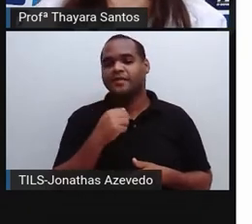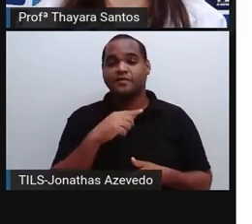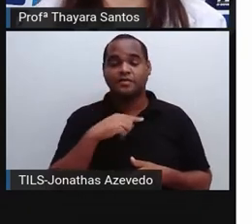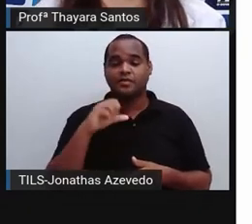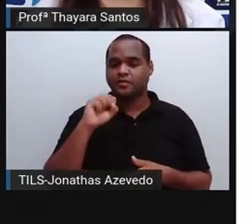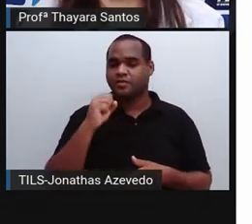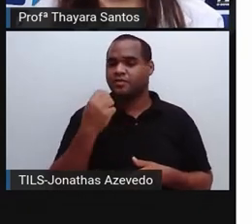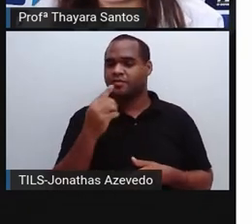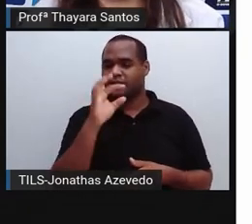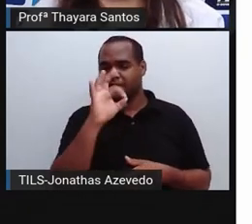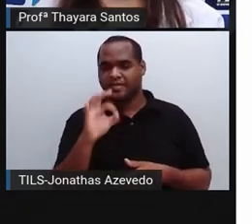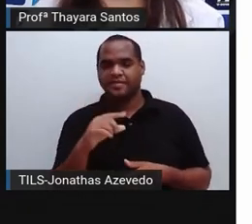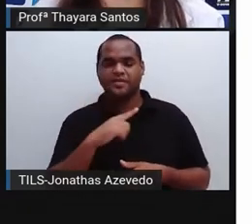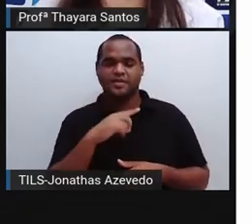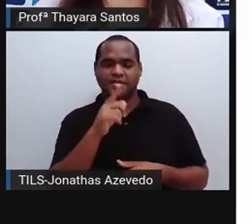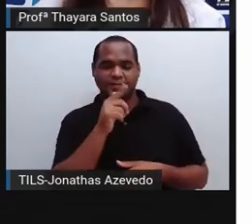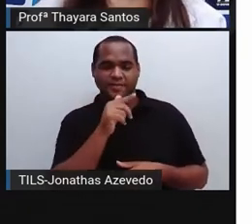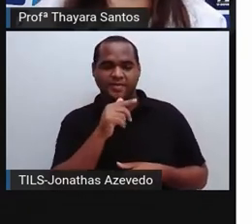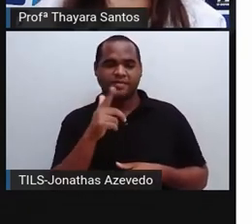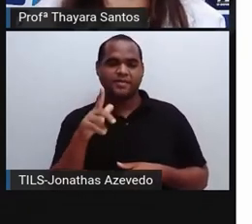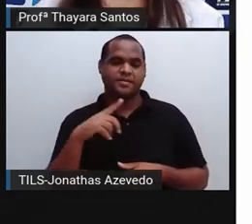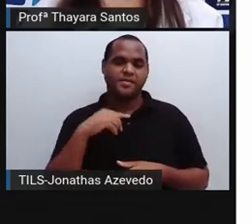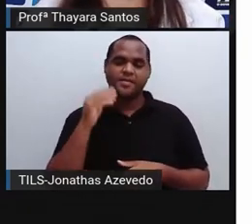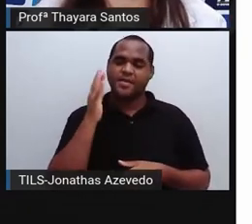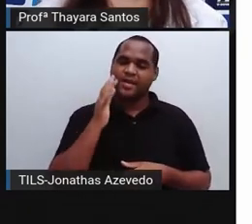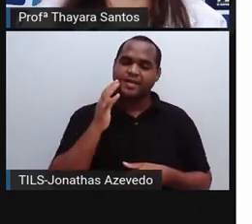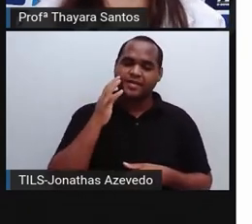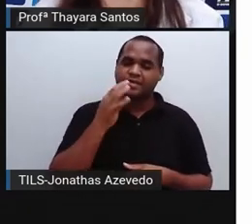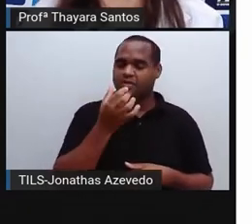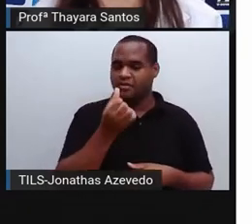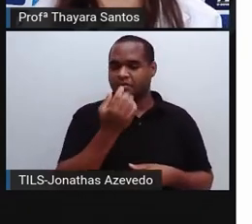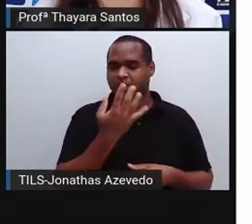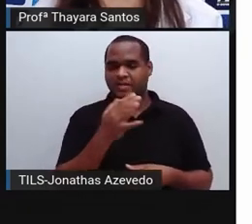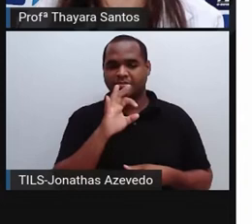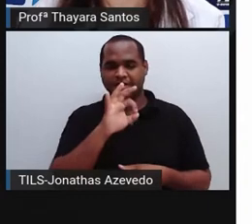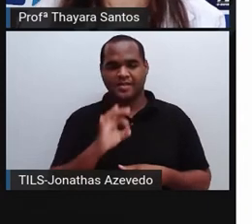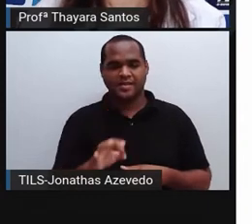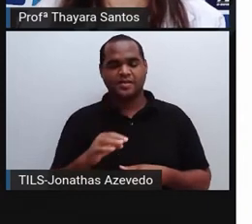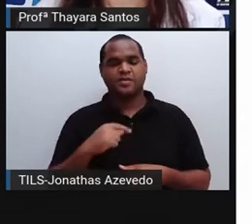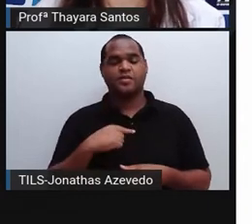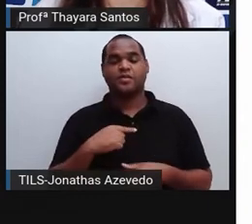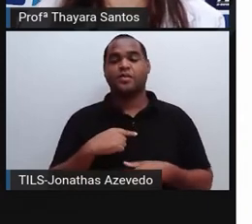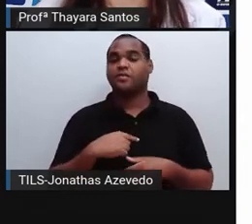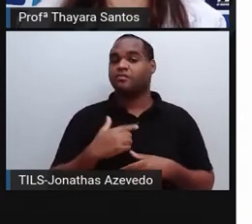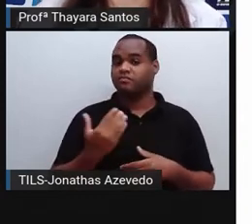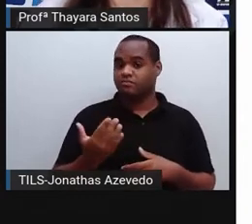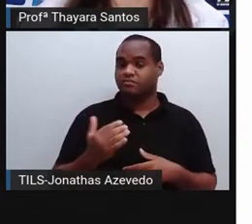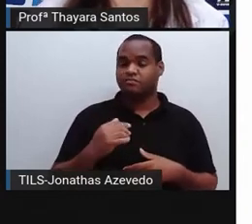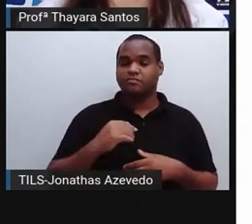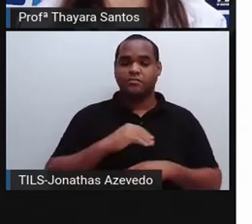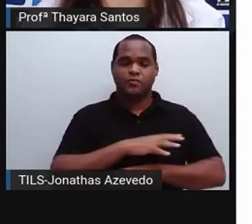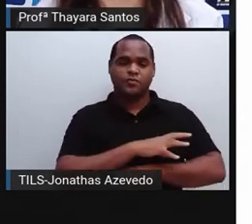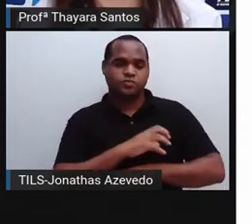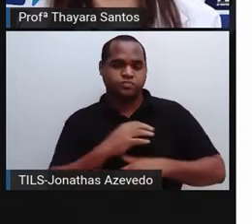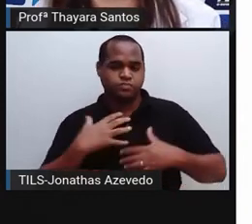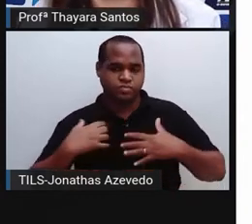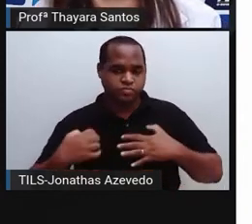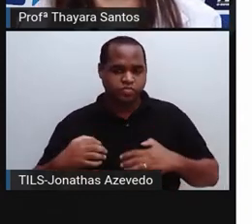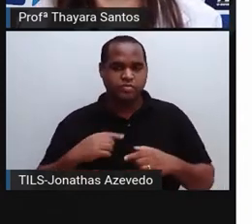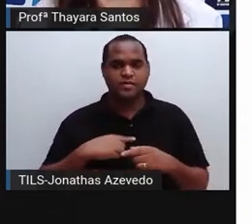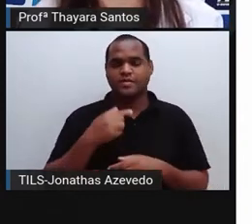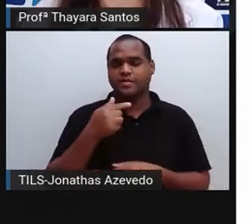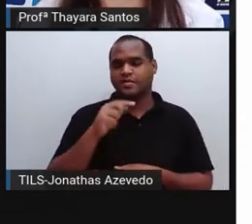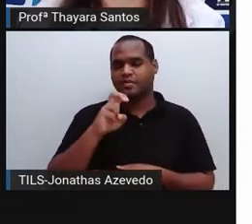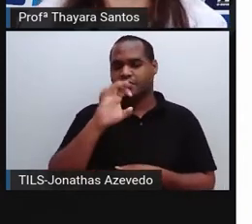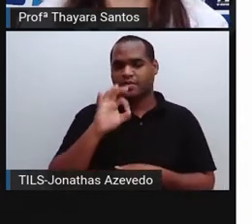% dele é formado por água. A nossa pele, cerca de 64%. Nos músculos, a gente tem cerca de 75%